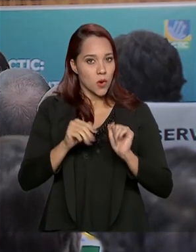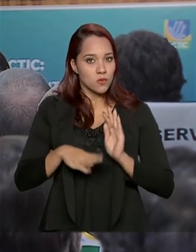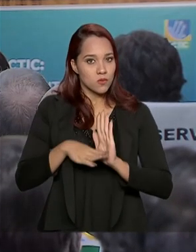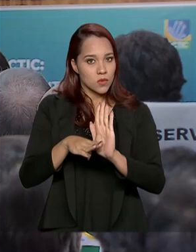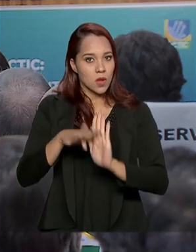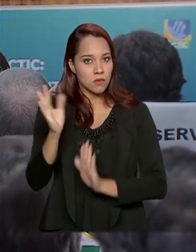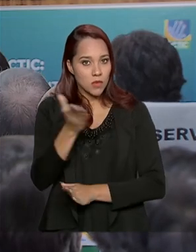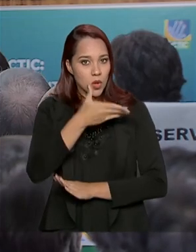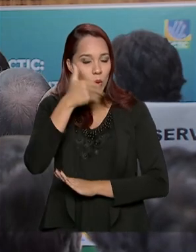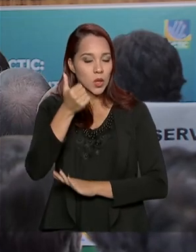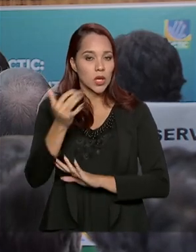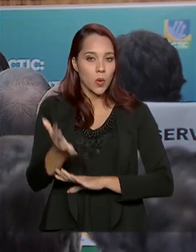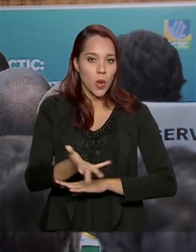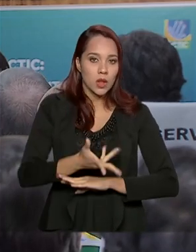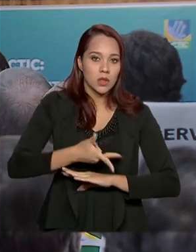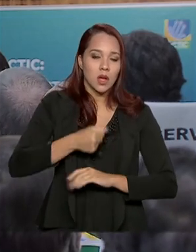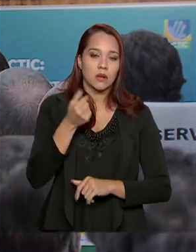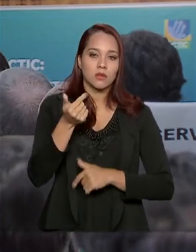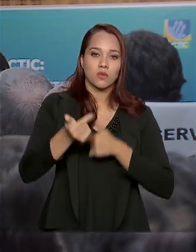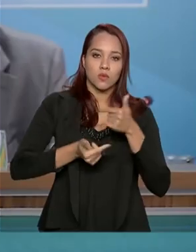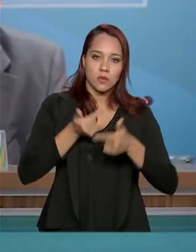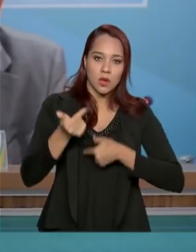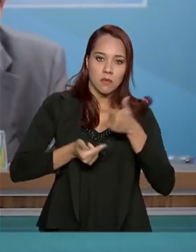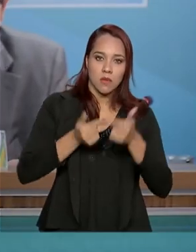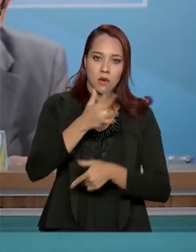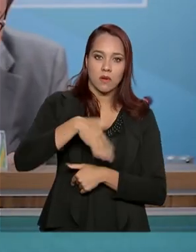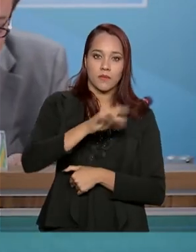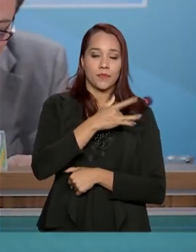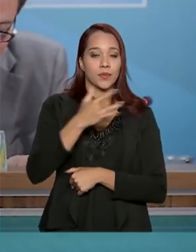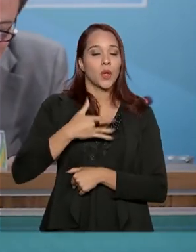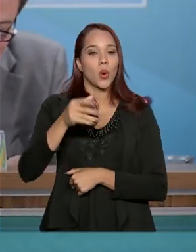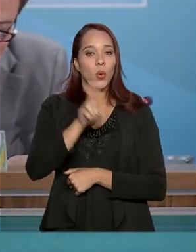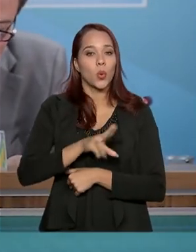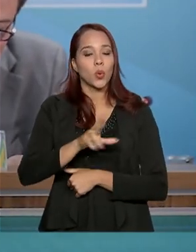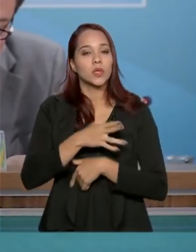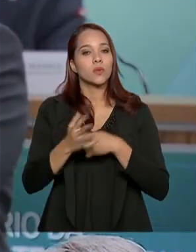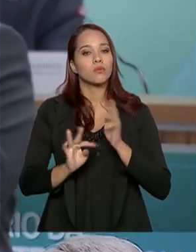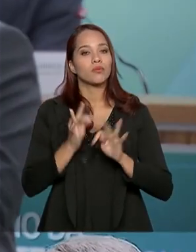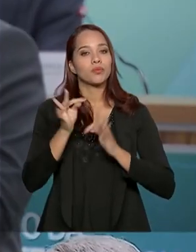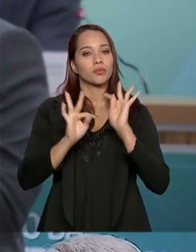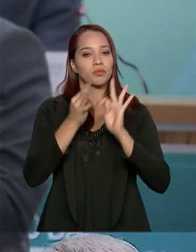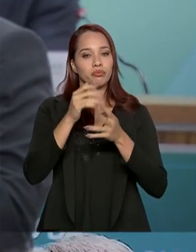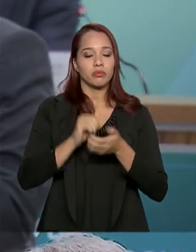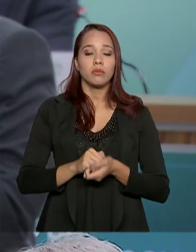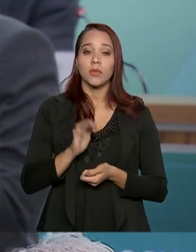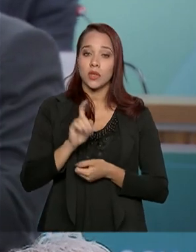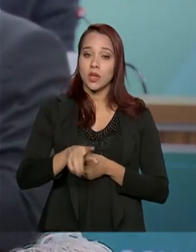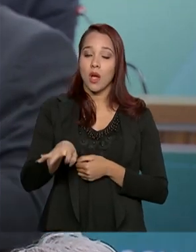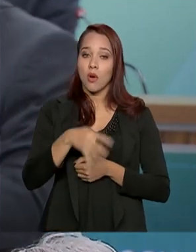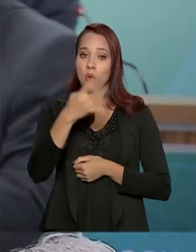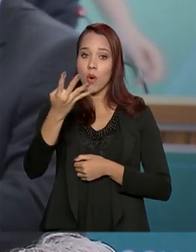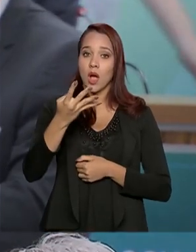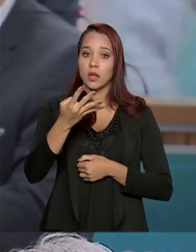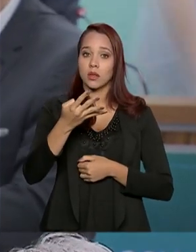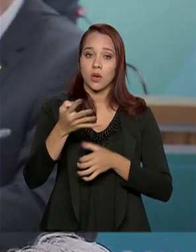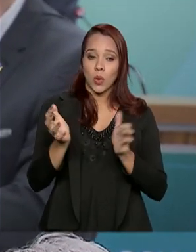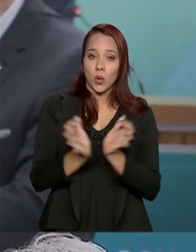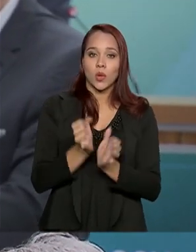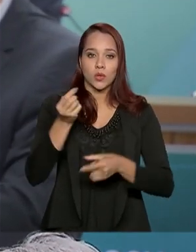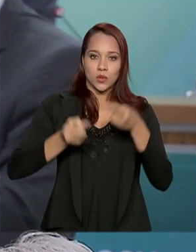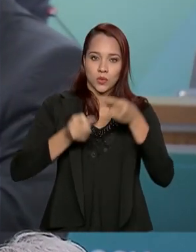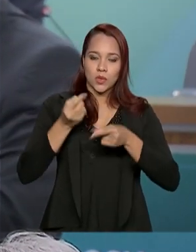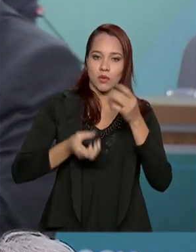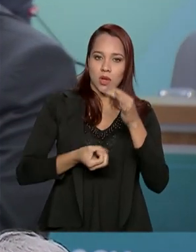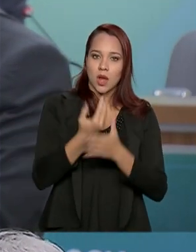na melhoria da qualidade dos serviços de saúde por meio do uso da tecnologia. Essa é a quarta Câmara de Discussões criada